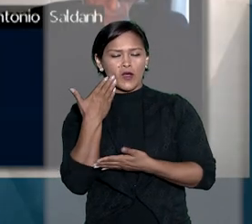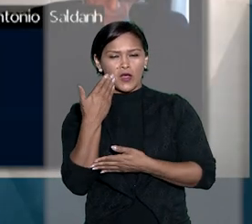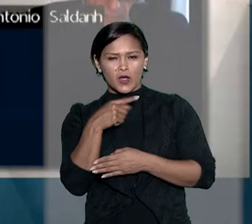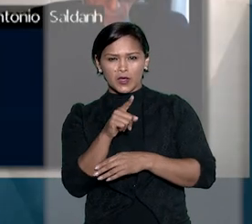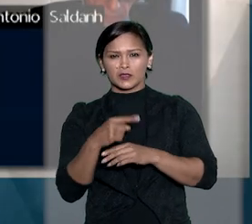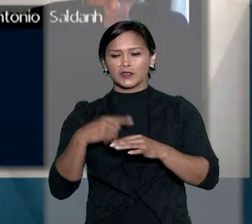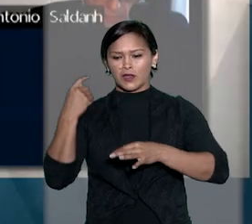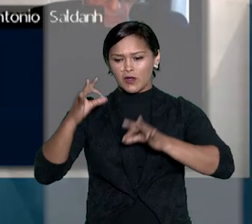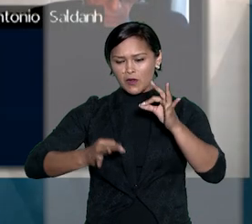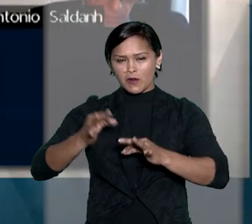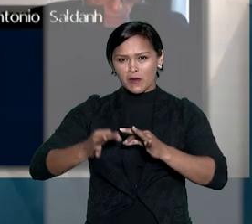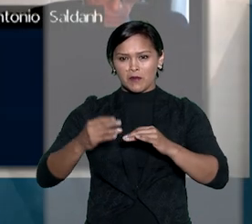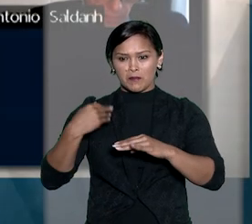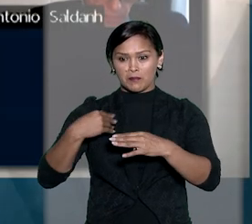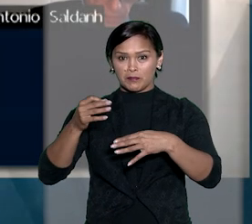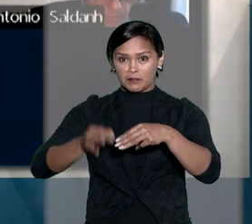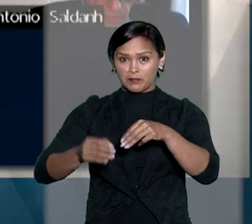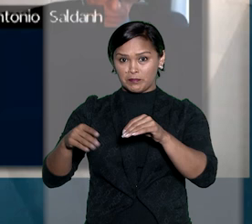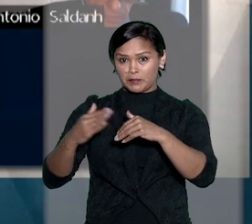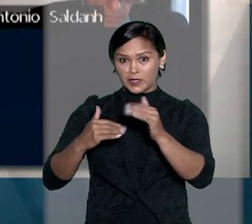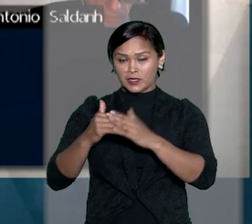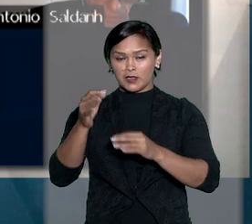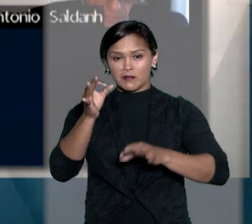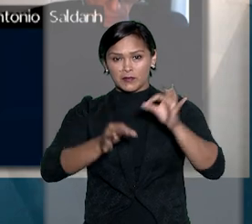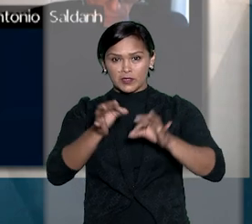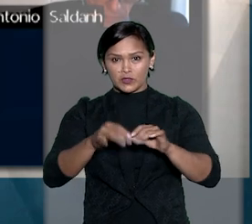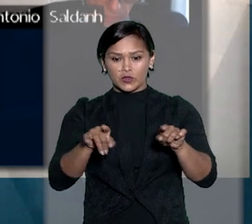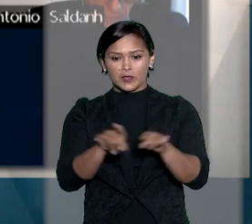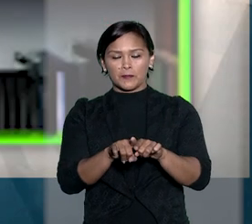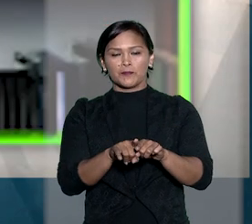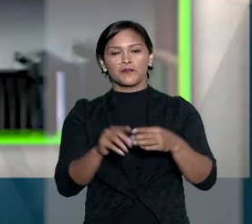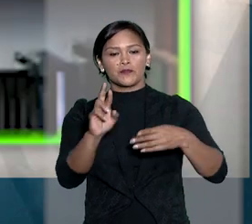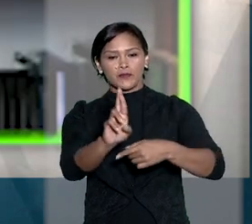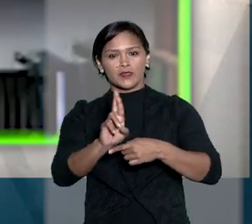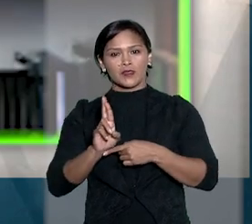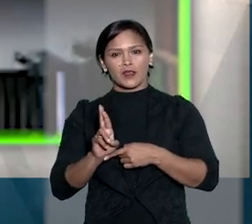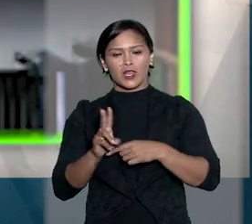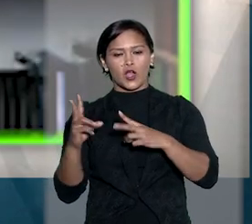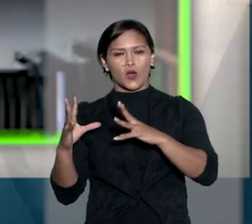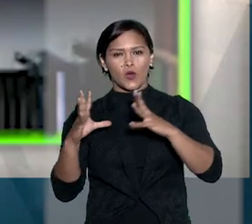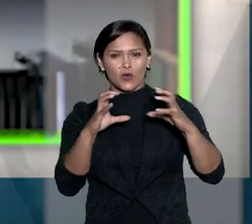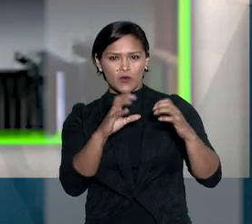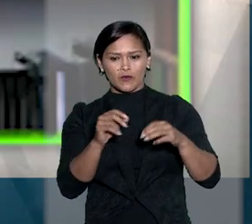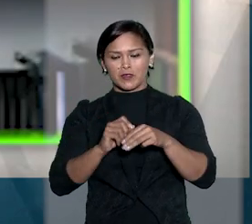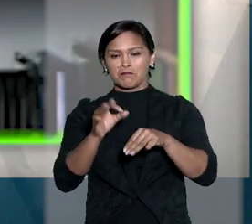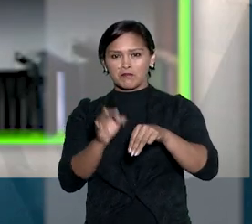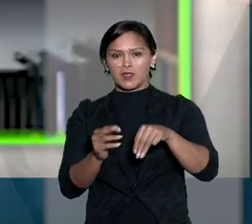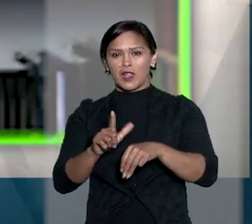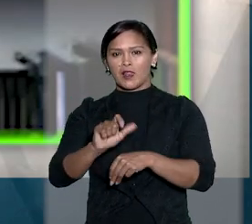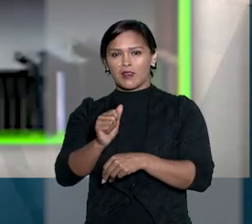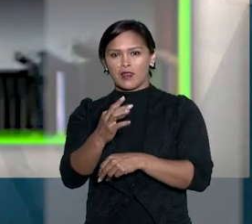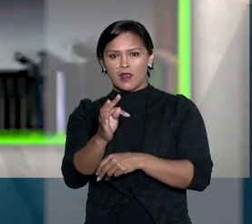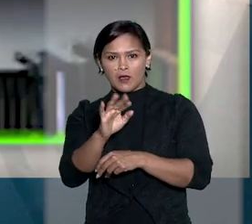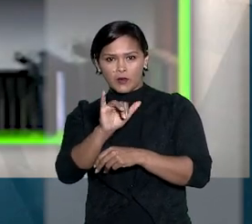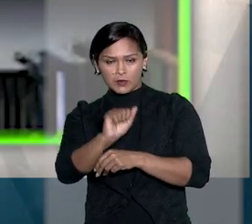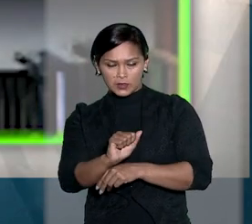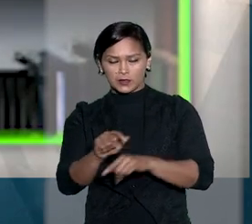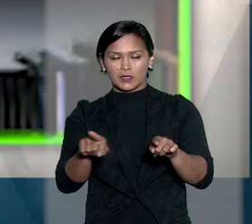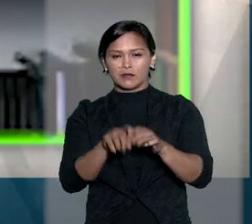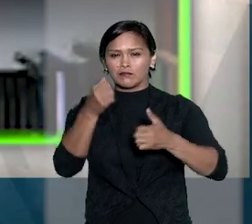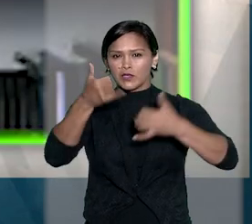reconheceu a competência do juízo da comarca de Urupês para julgar o caso. A relatora do conflito de competência, a ministra Laurita Vaz,